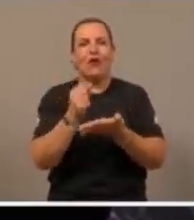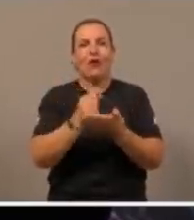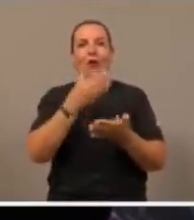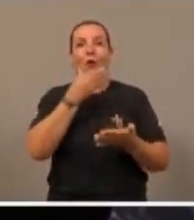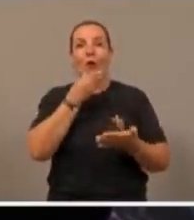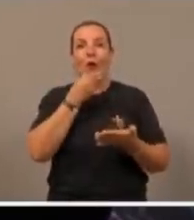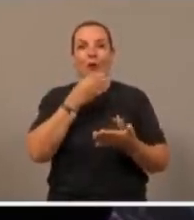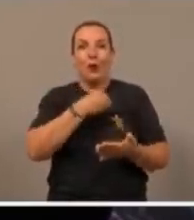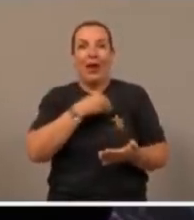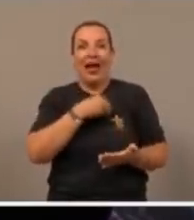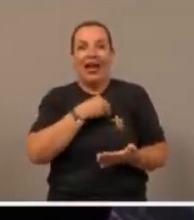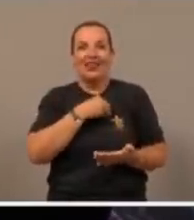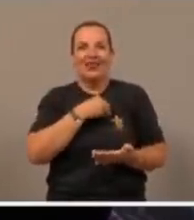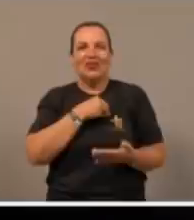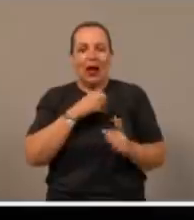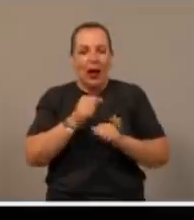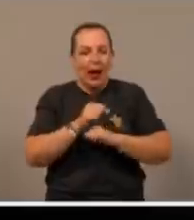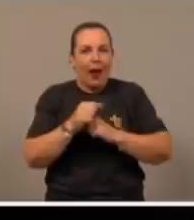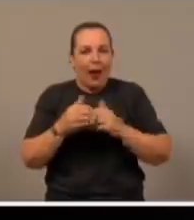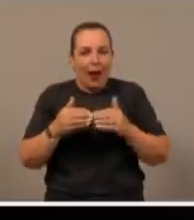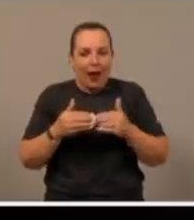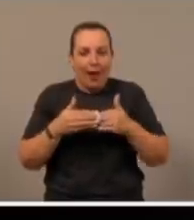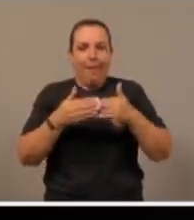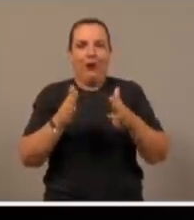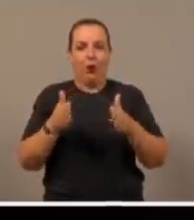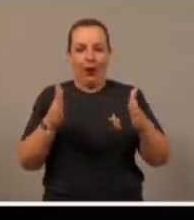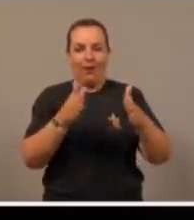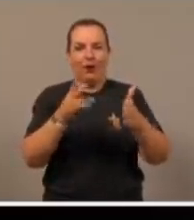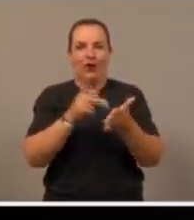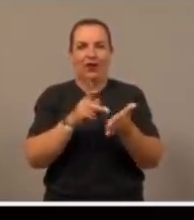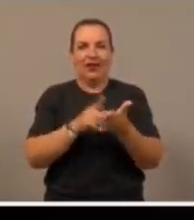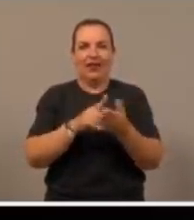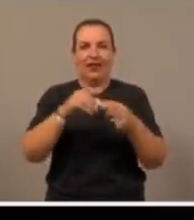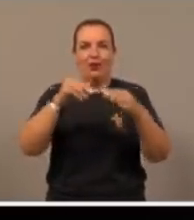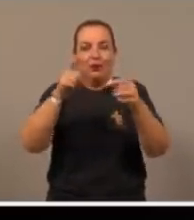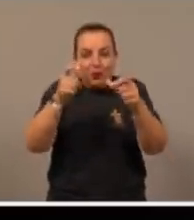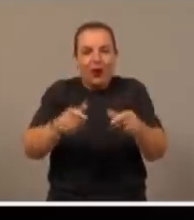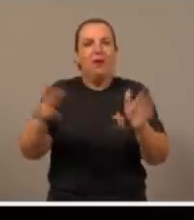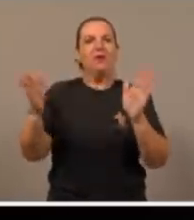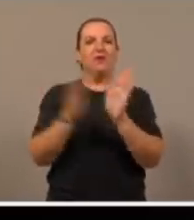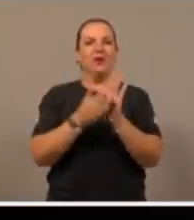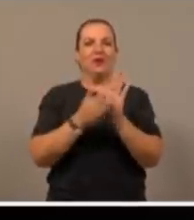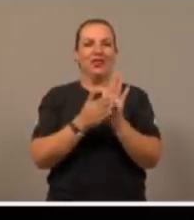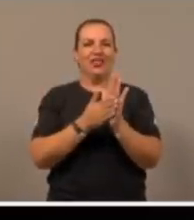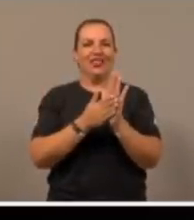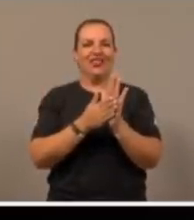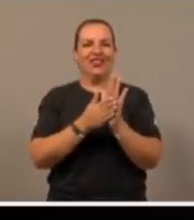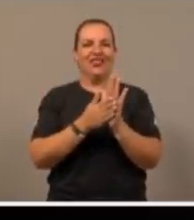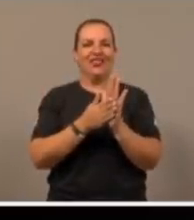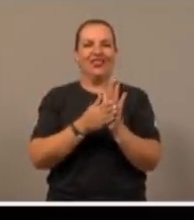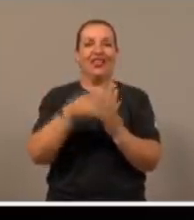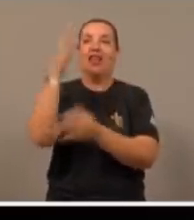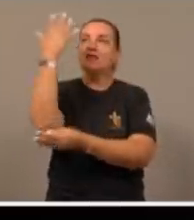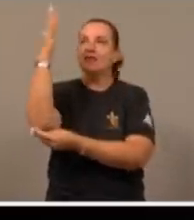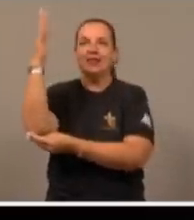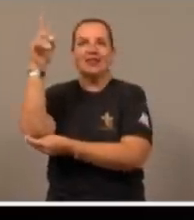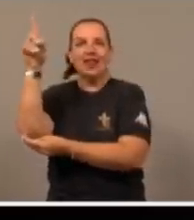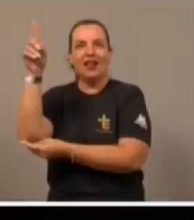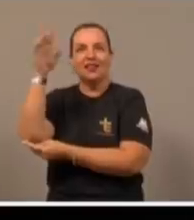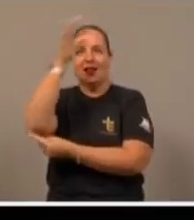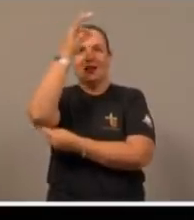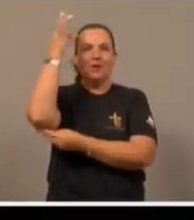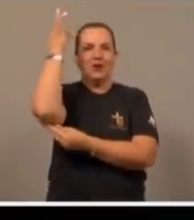da verdadeira terra prometida do céu, Cristo, é a sarça, o Espírito Santo é o fogo,